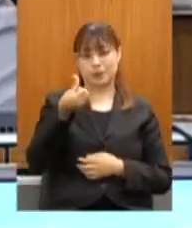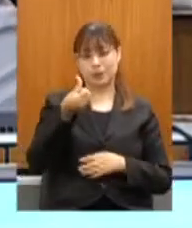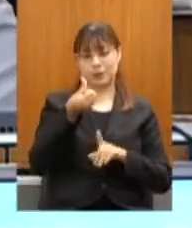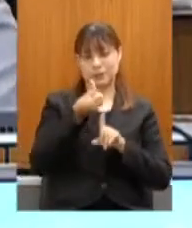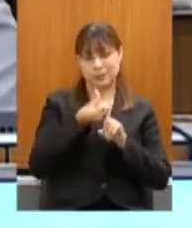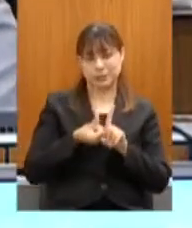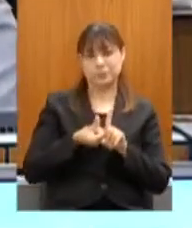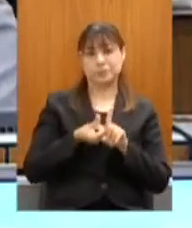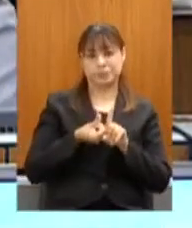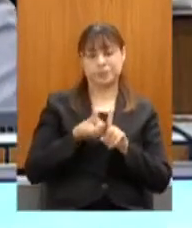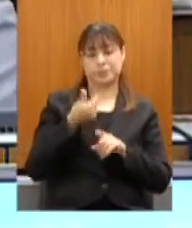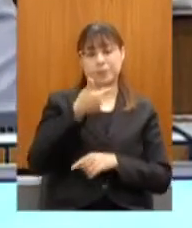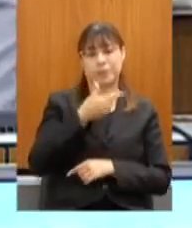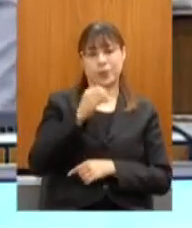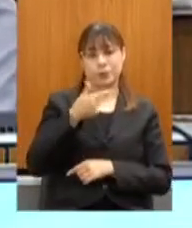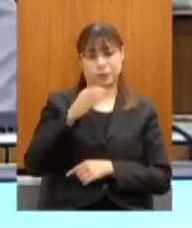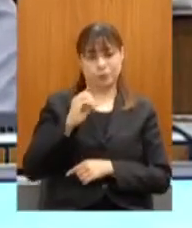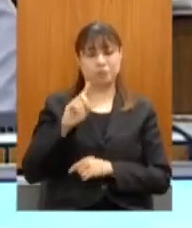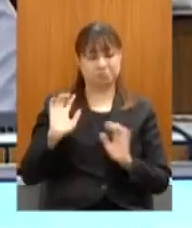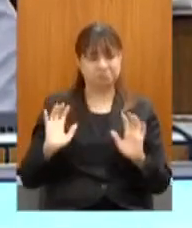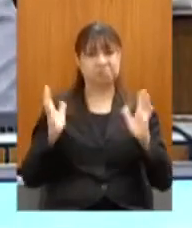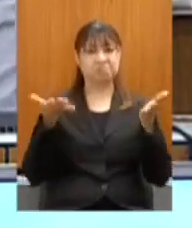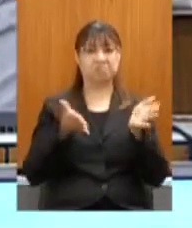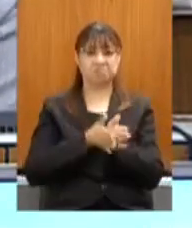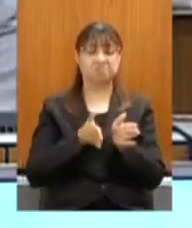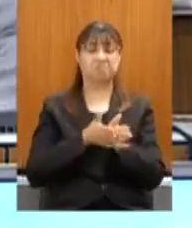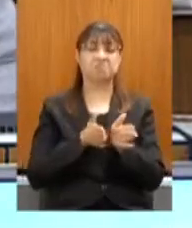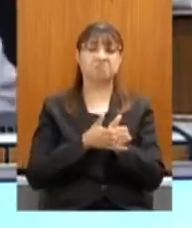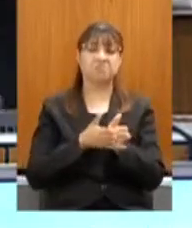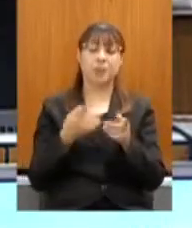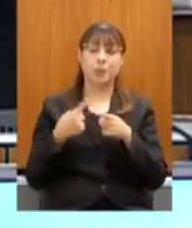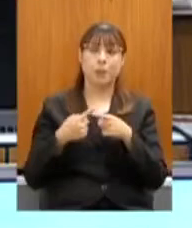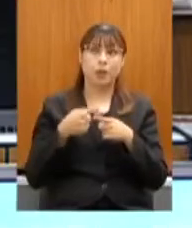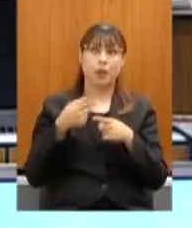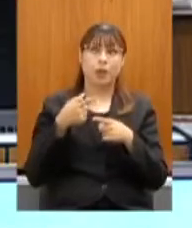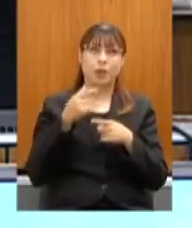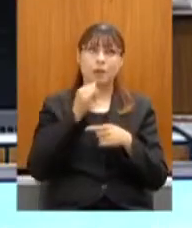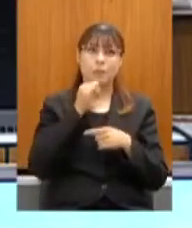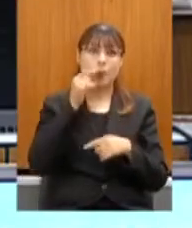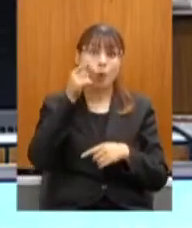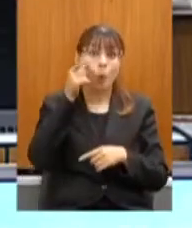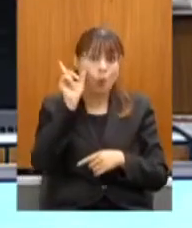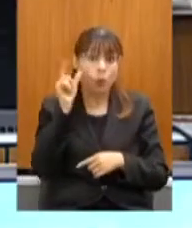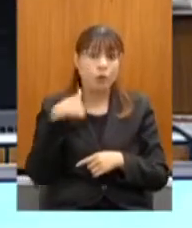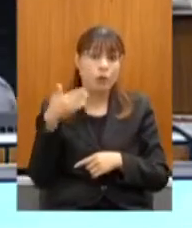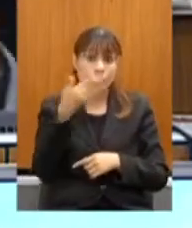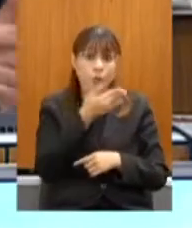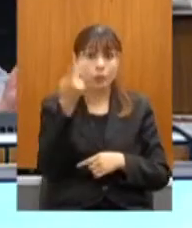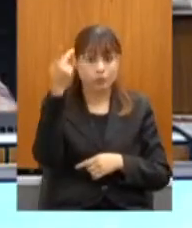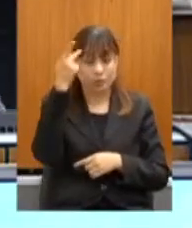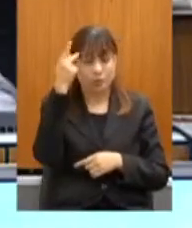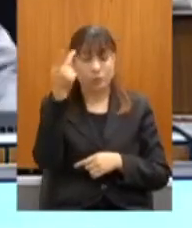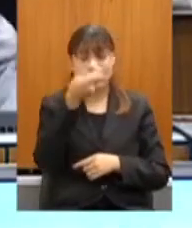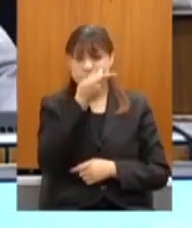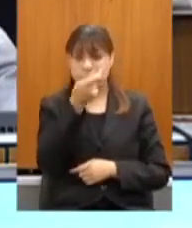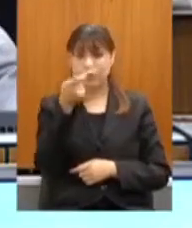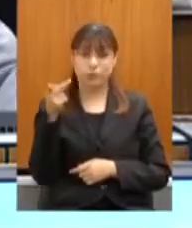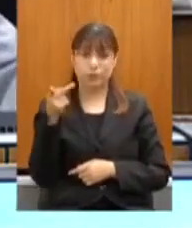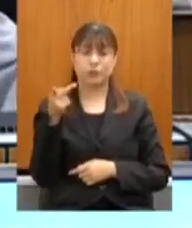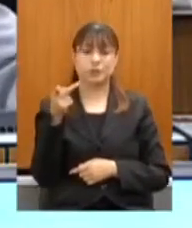motivo realmente para celebrar, visto que, ontem, por exemplo, eu estive em São Paulo visitando algumas